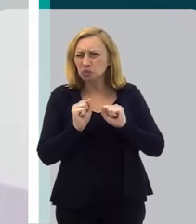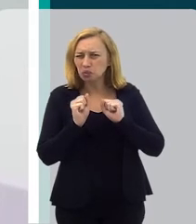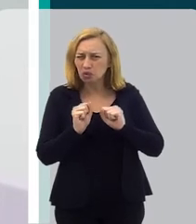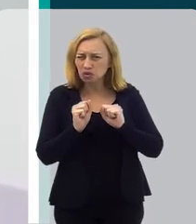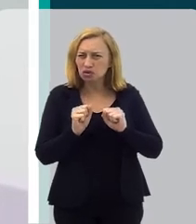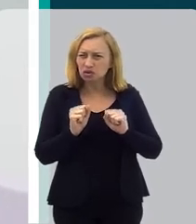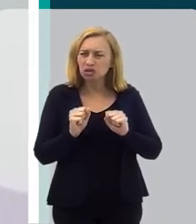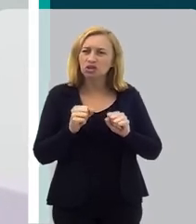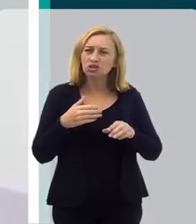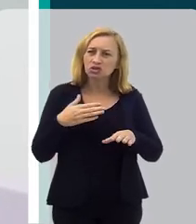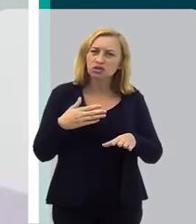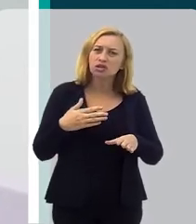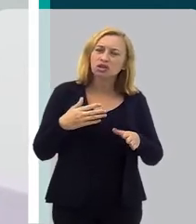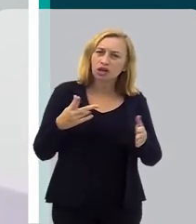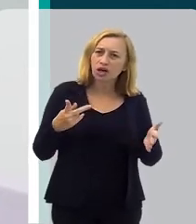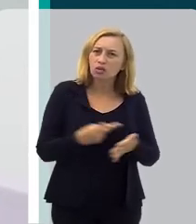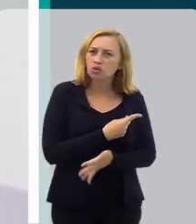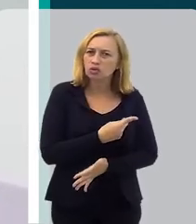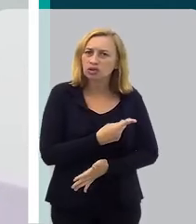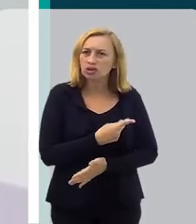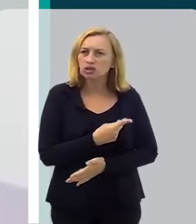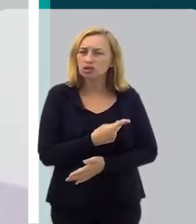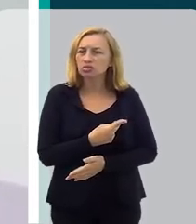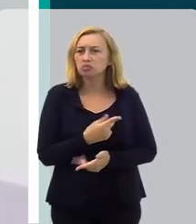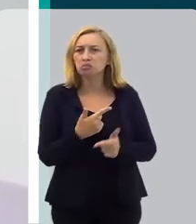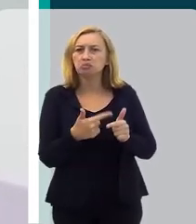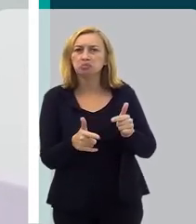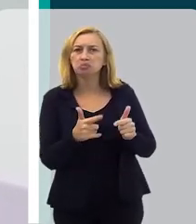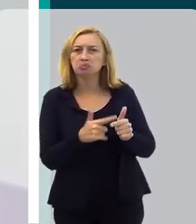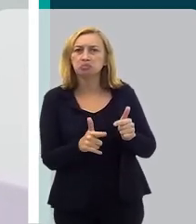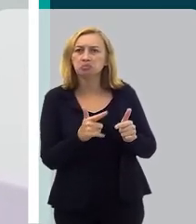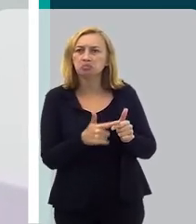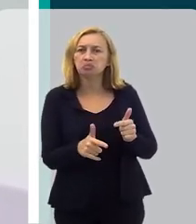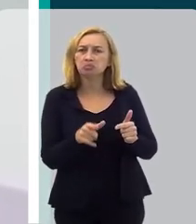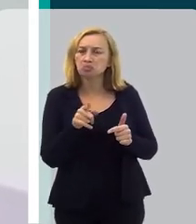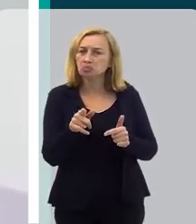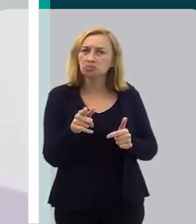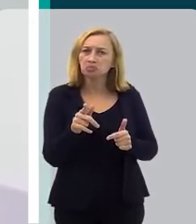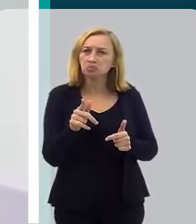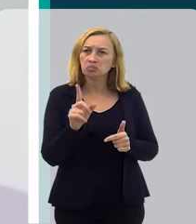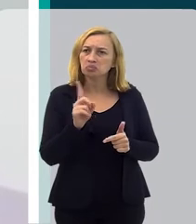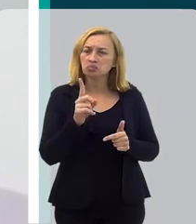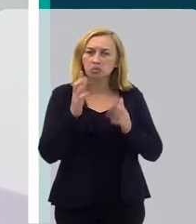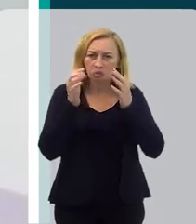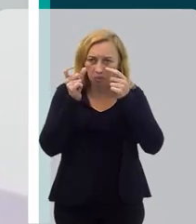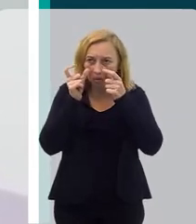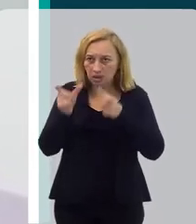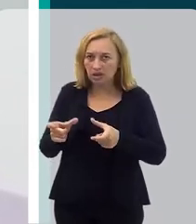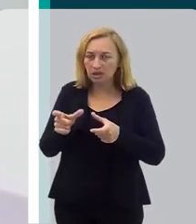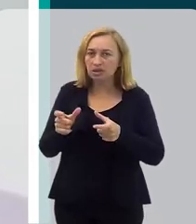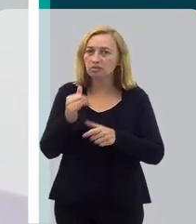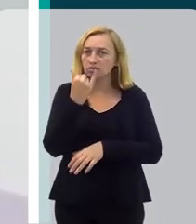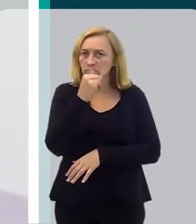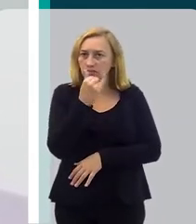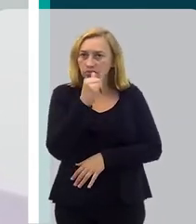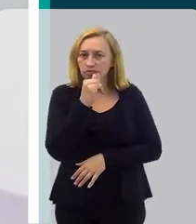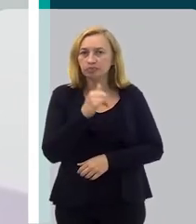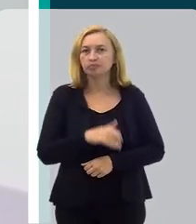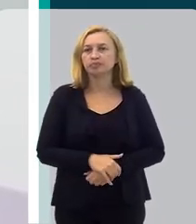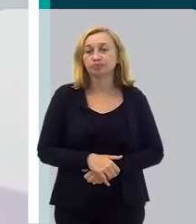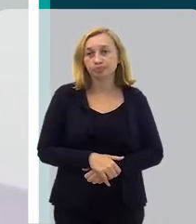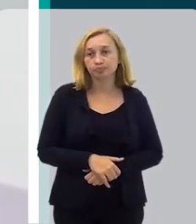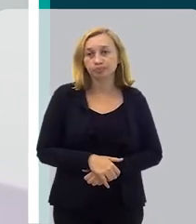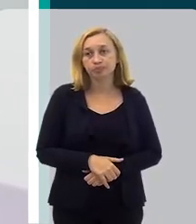vir a acontecer pelo problema de você não ter a sua atenção odontológica,